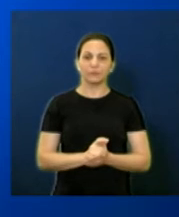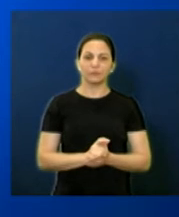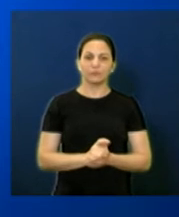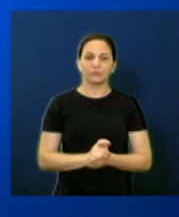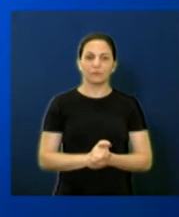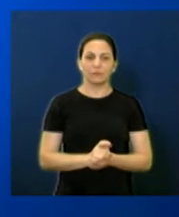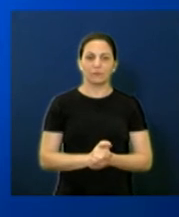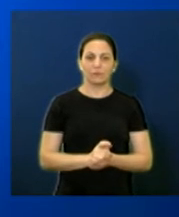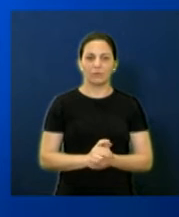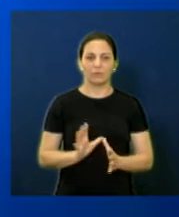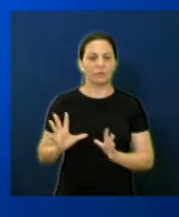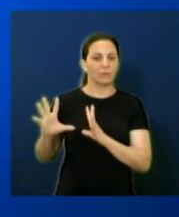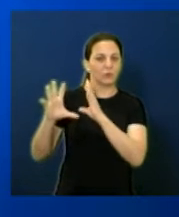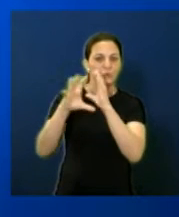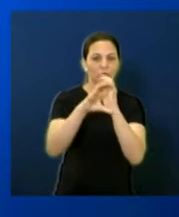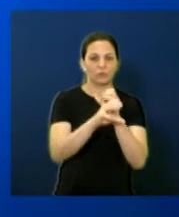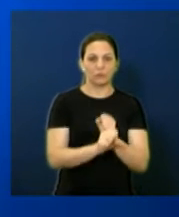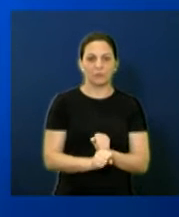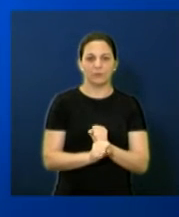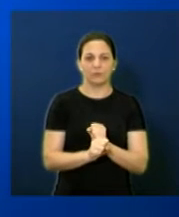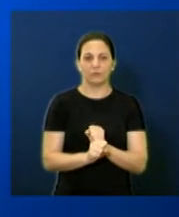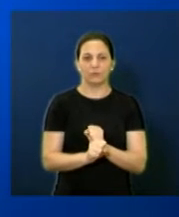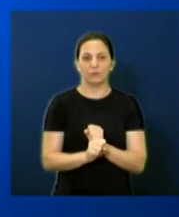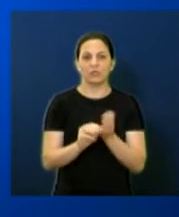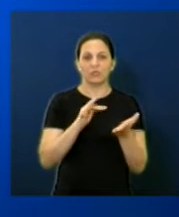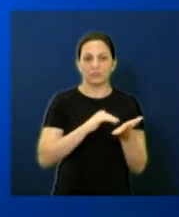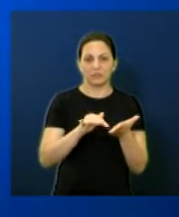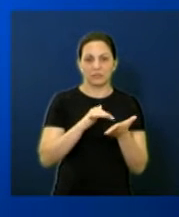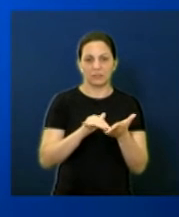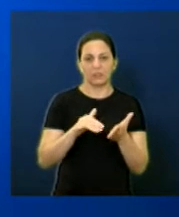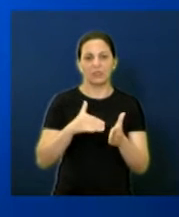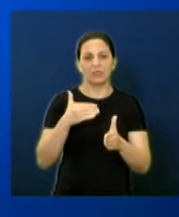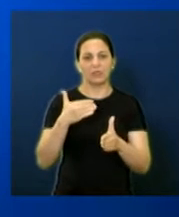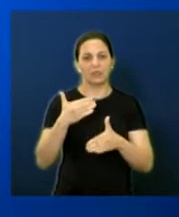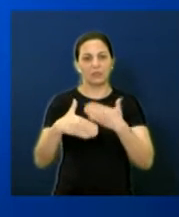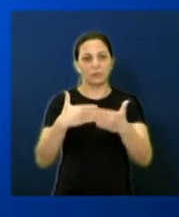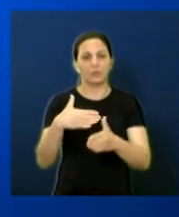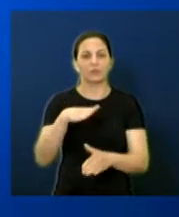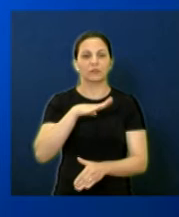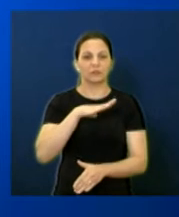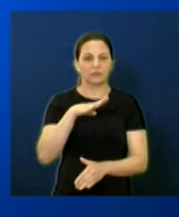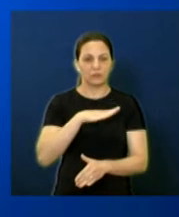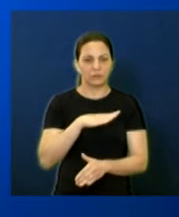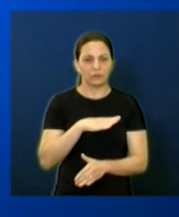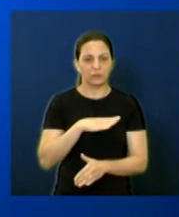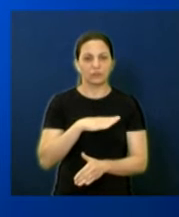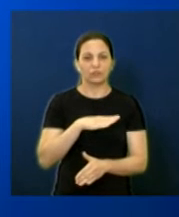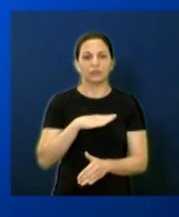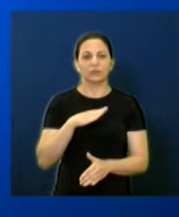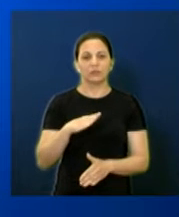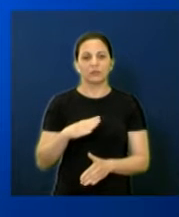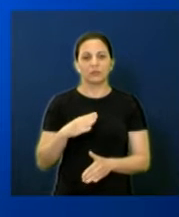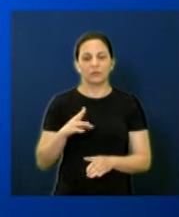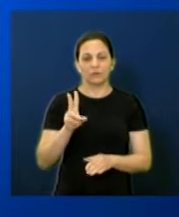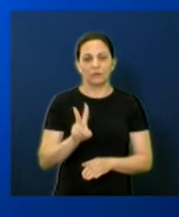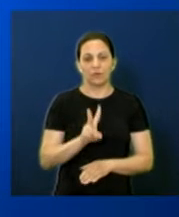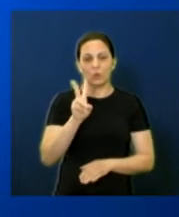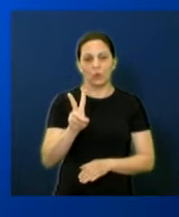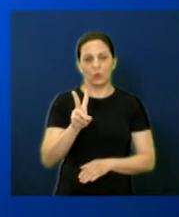O orçamento total da Secretaria de Desenvolvimento Urbano é o valor de 2